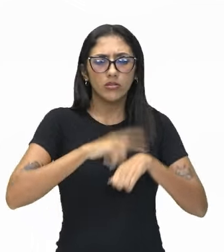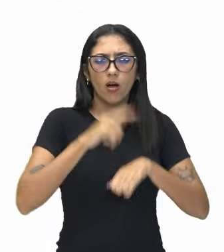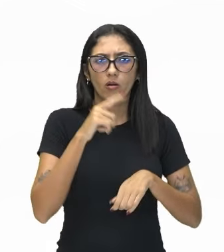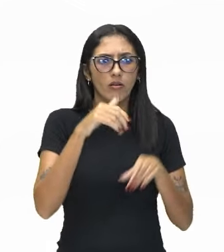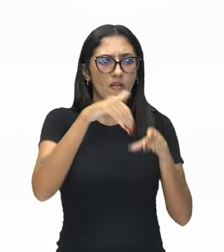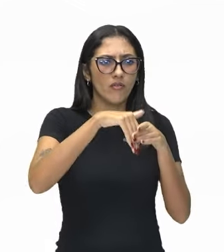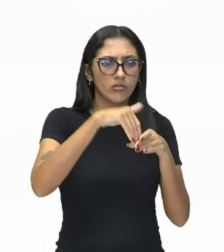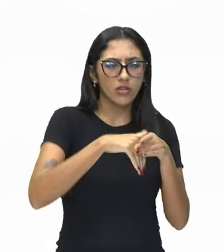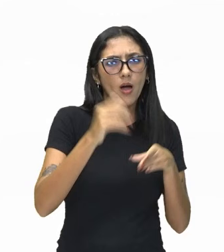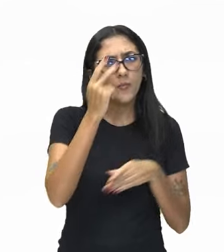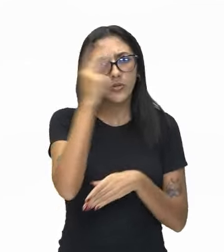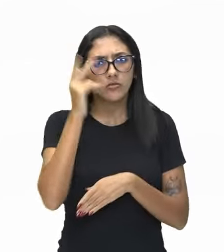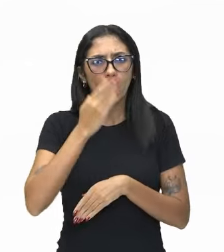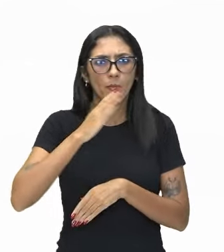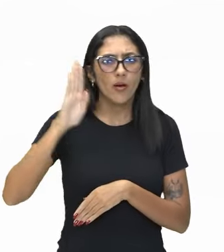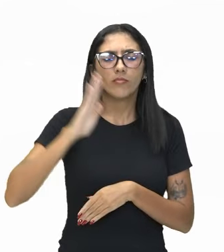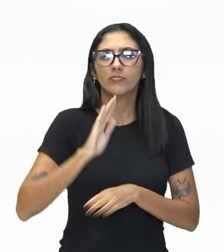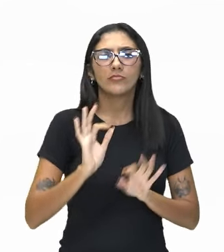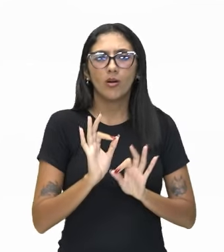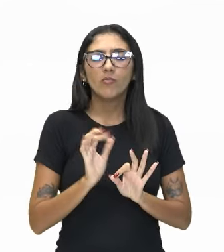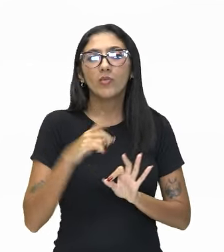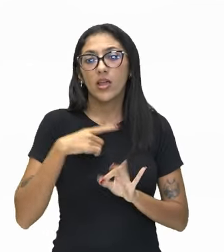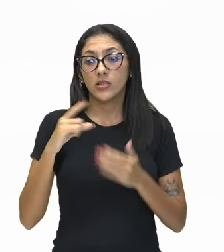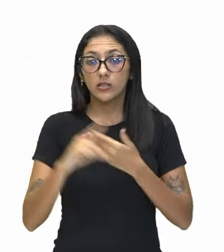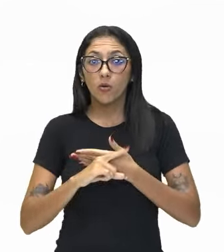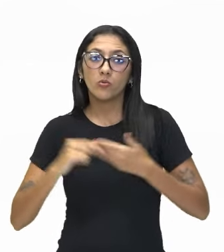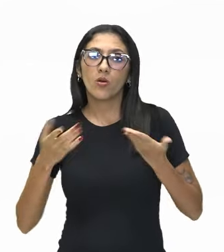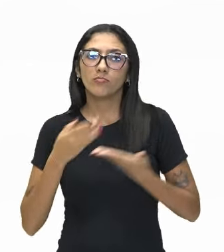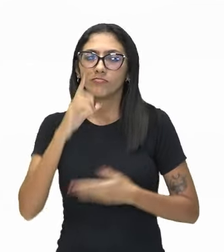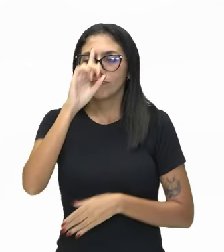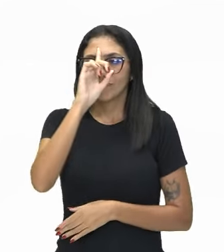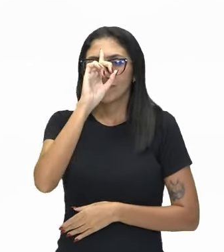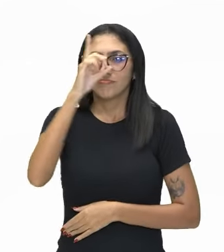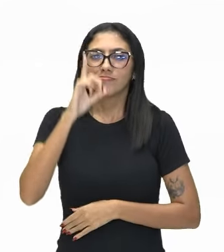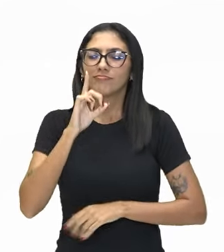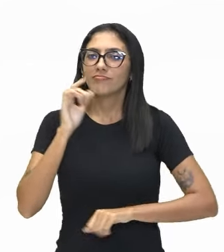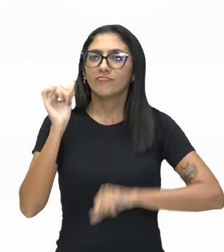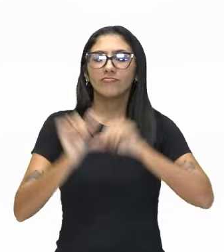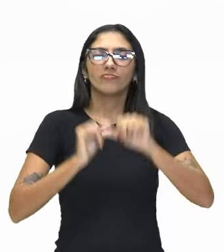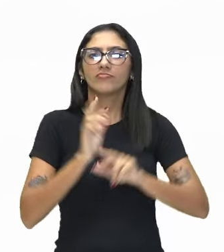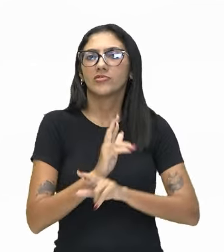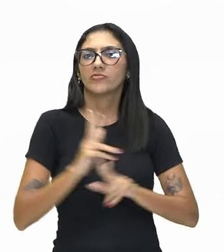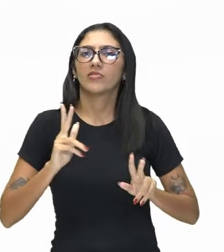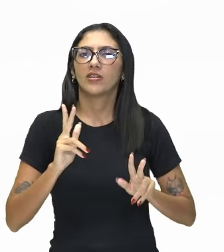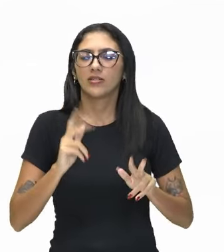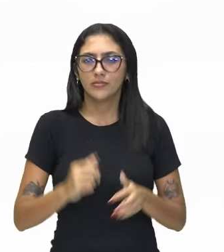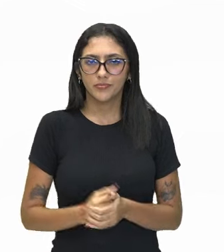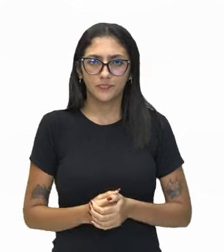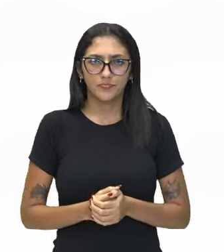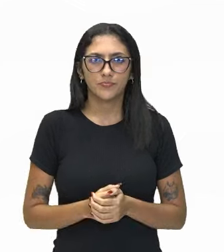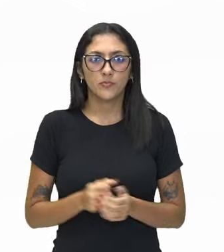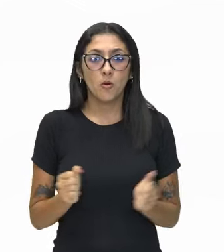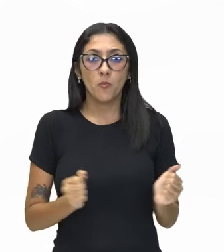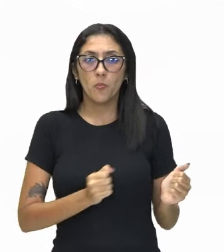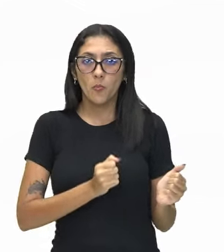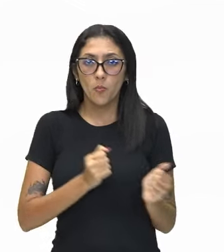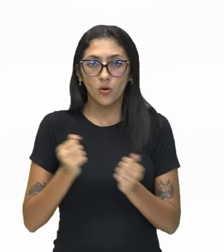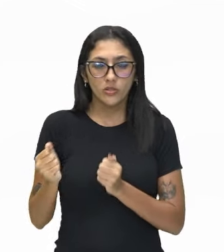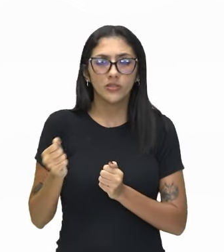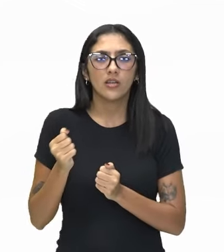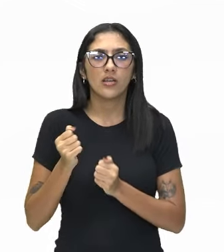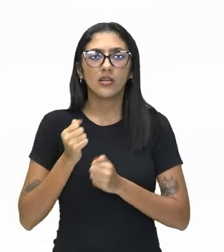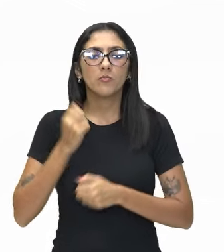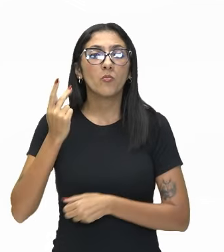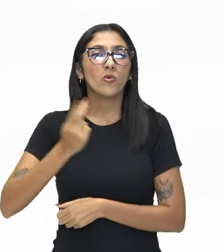E Norberto Bobbio nos convida a essa reflexão aí, tá? Ele diz que o poder político é o poder que um